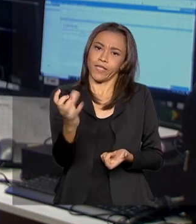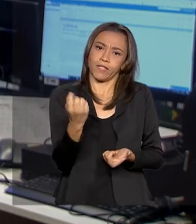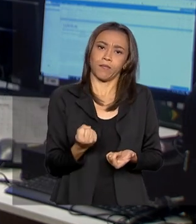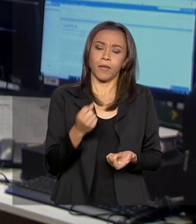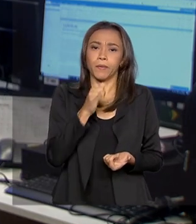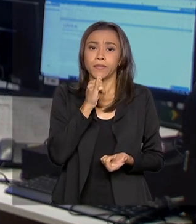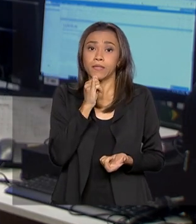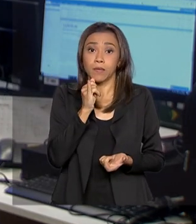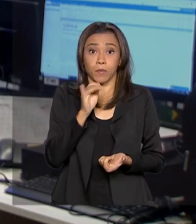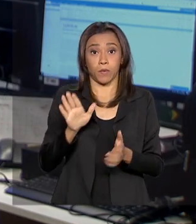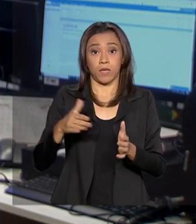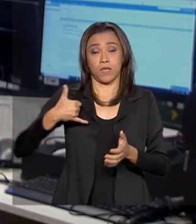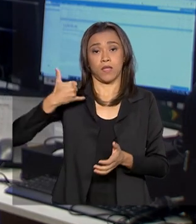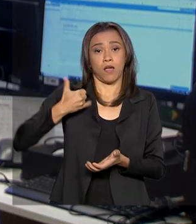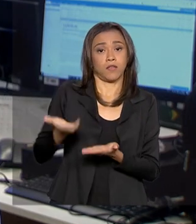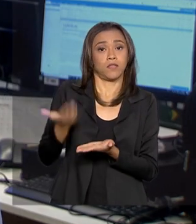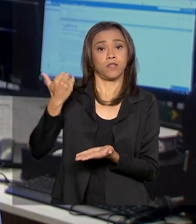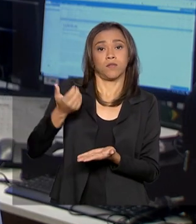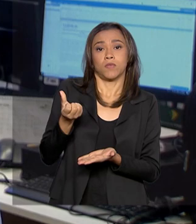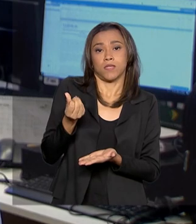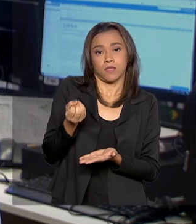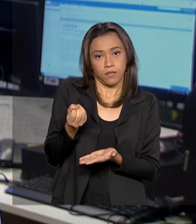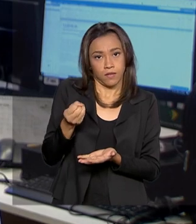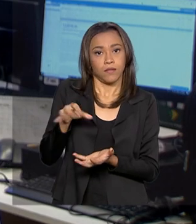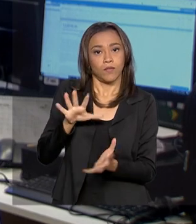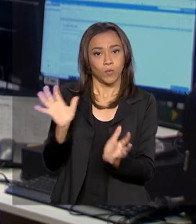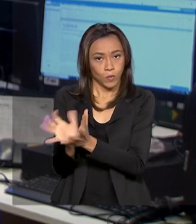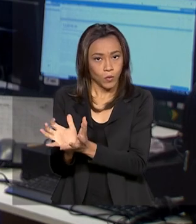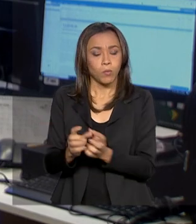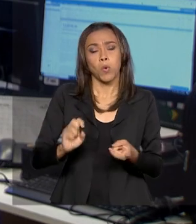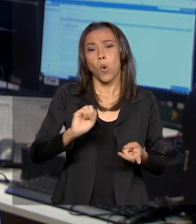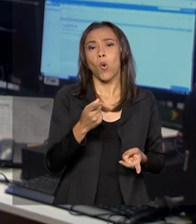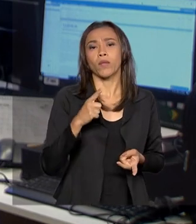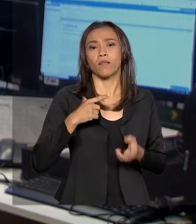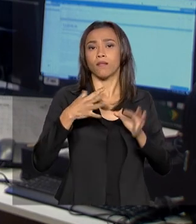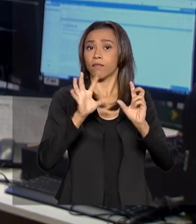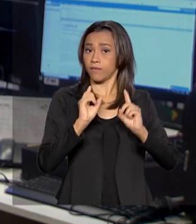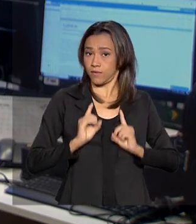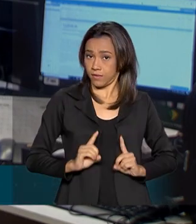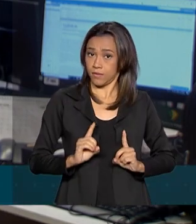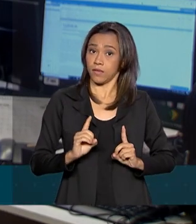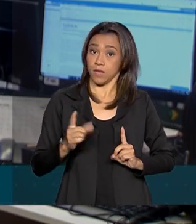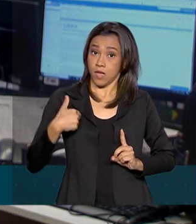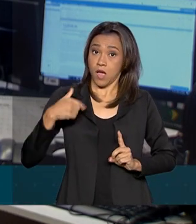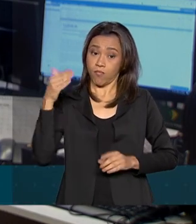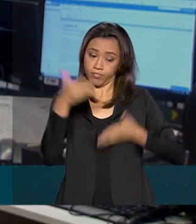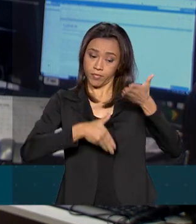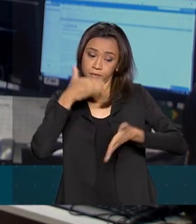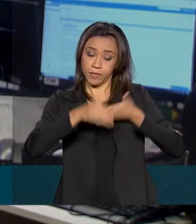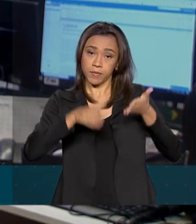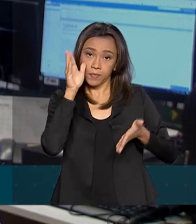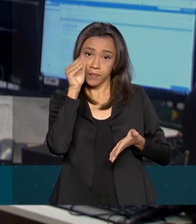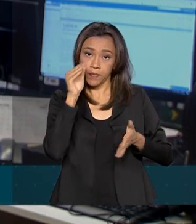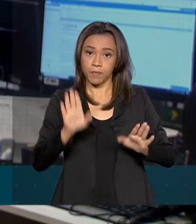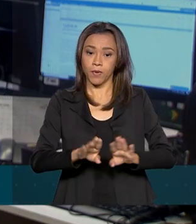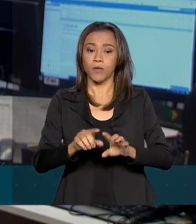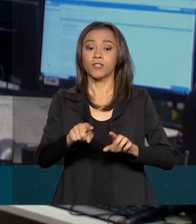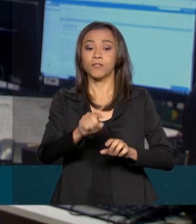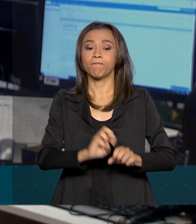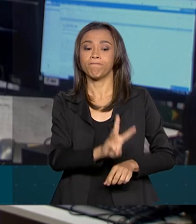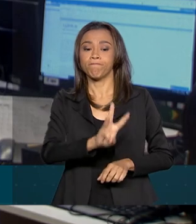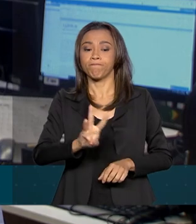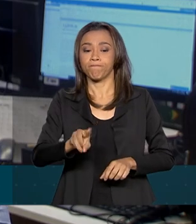pessoas acima dos 60 anos de idade ou com alguma deficiência. As consultas podem ser feitas pela página da